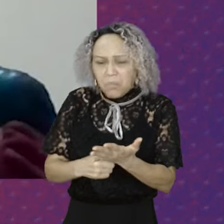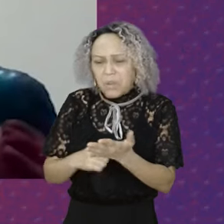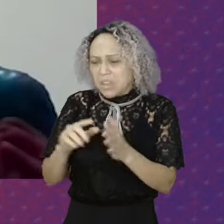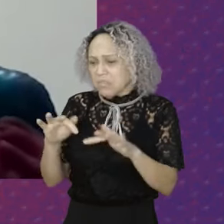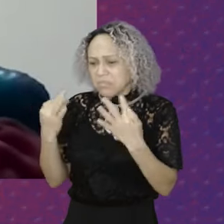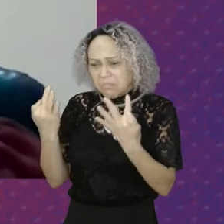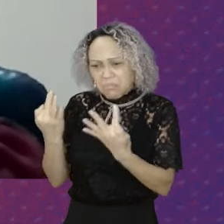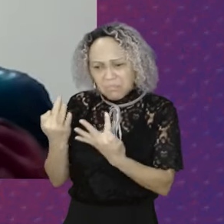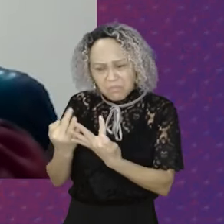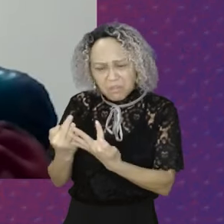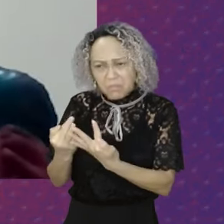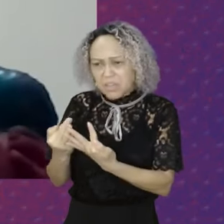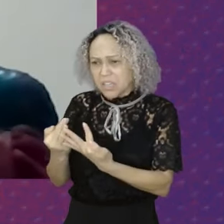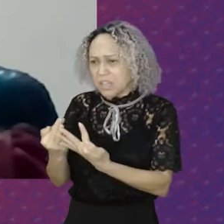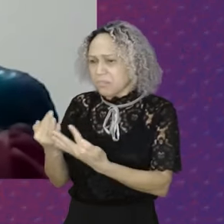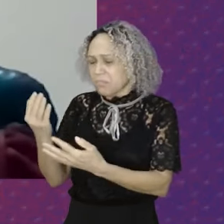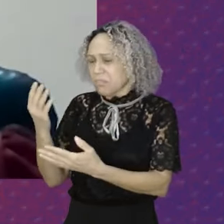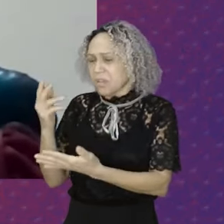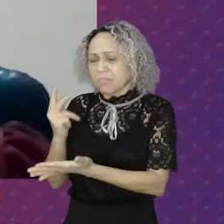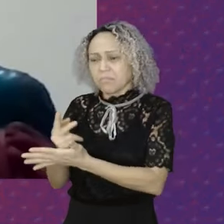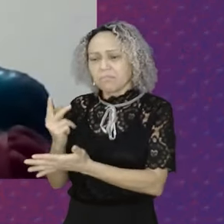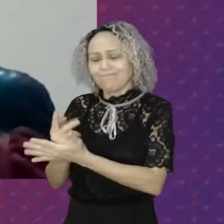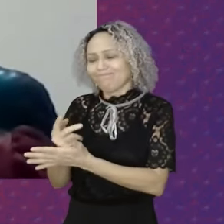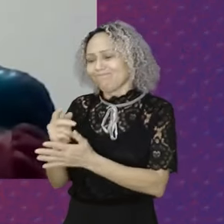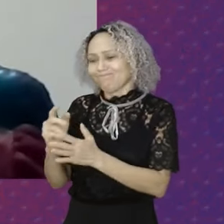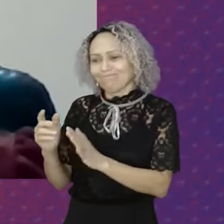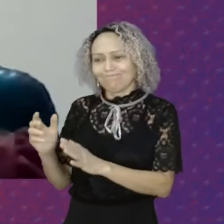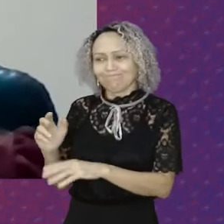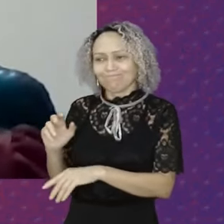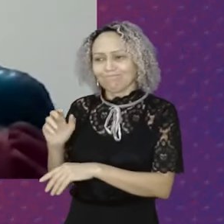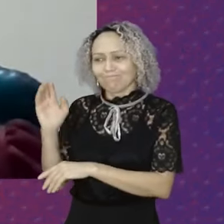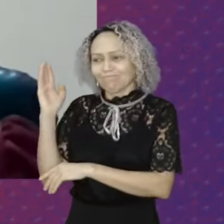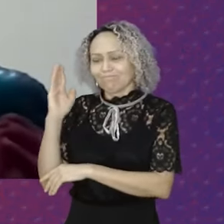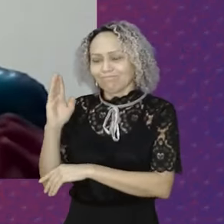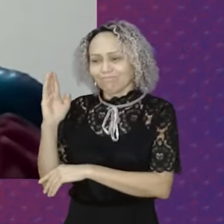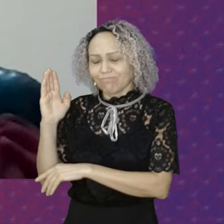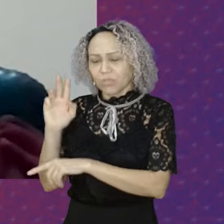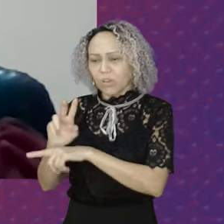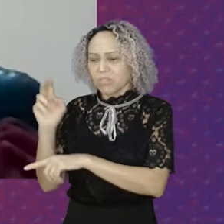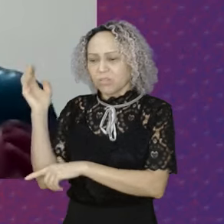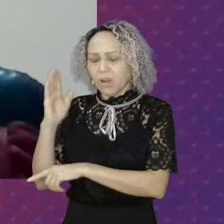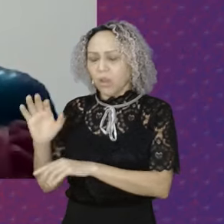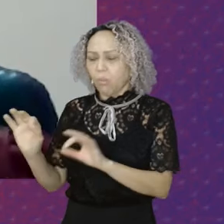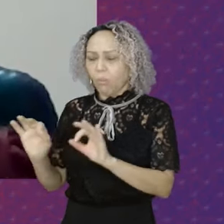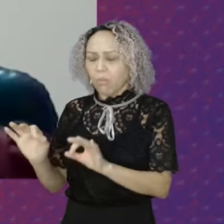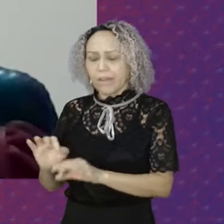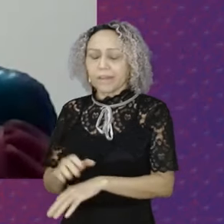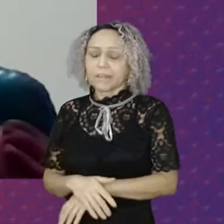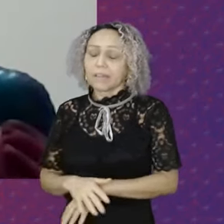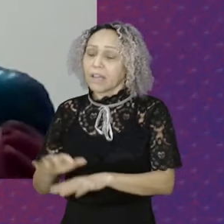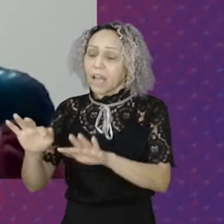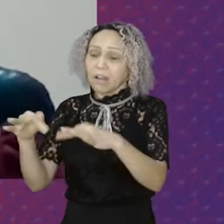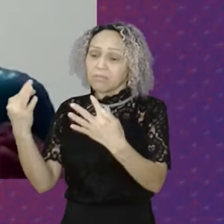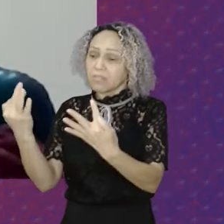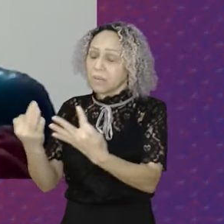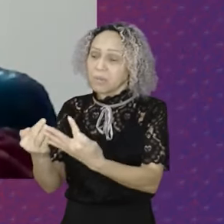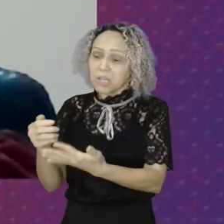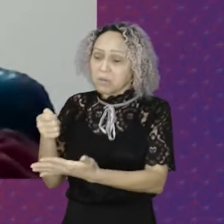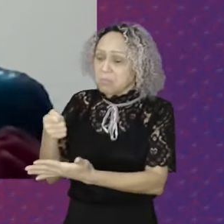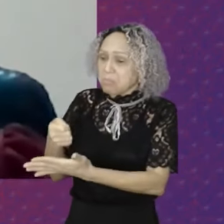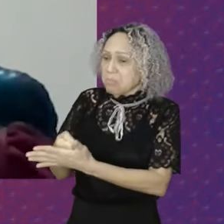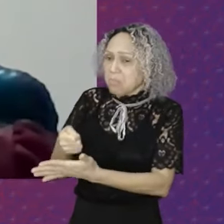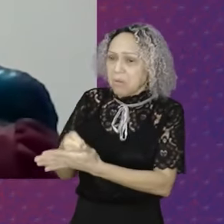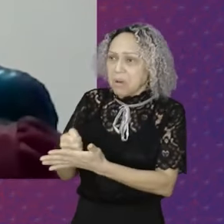programa O que eu avalio Que foi algo Muito ruim Sim É porque A gente tinha todo Isso